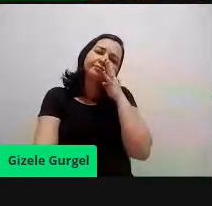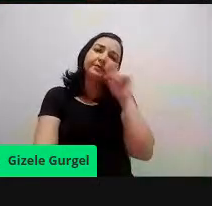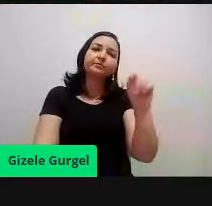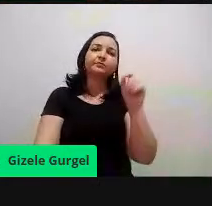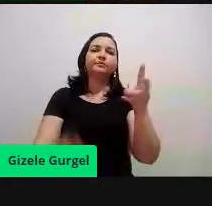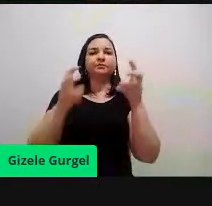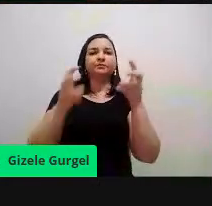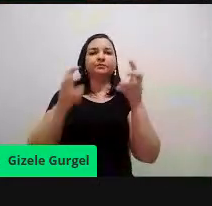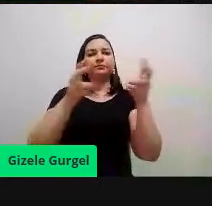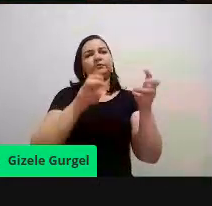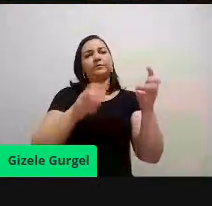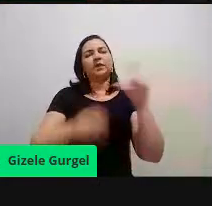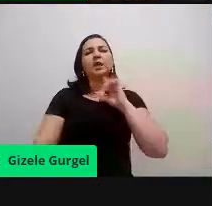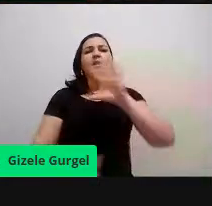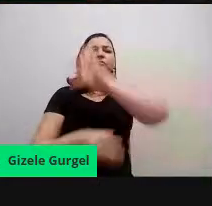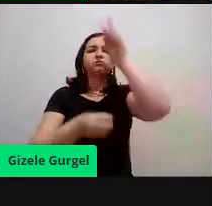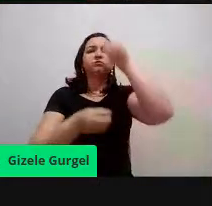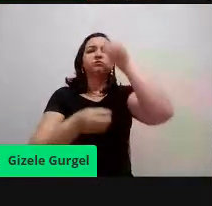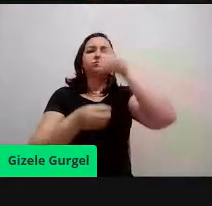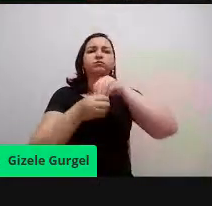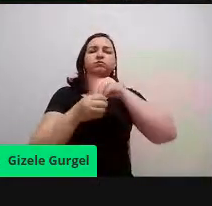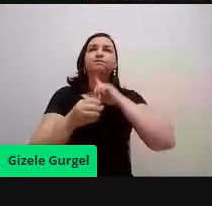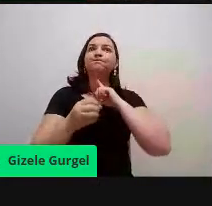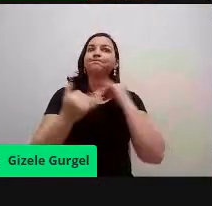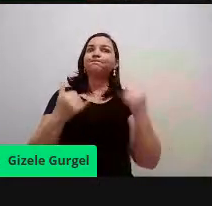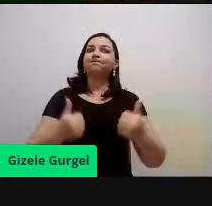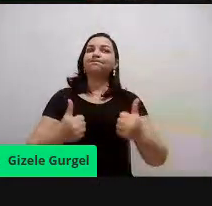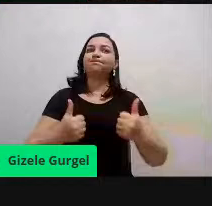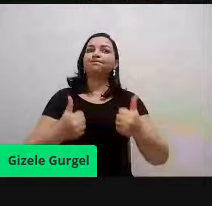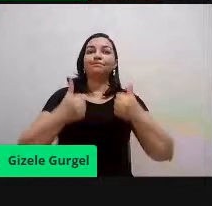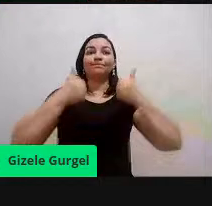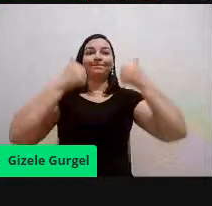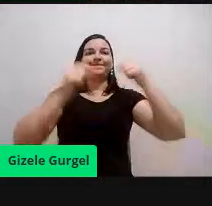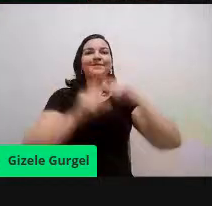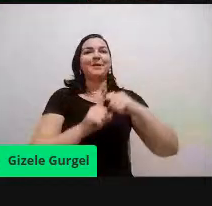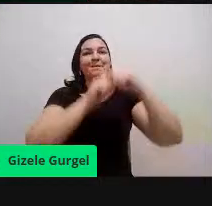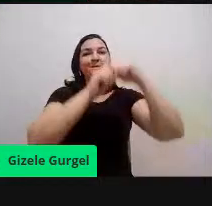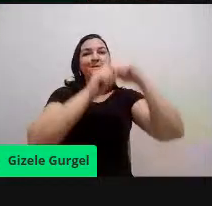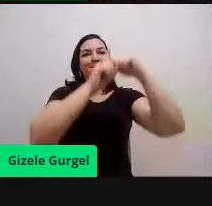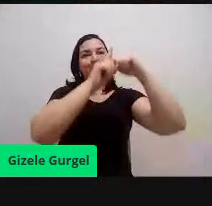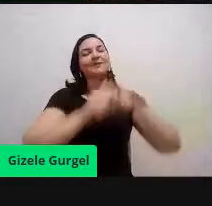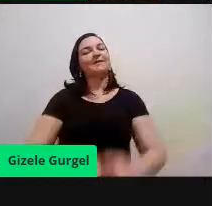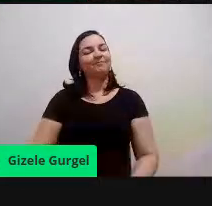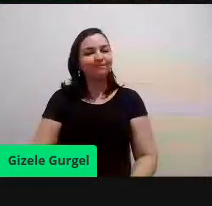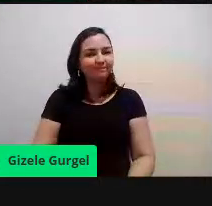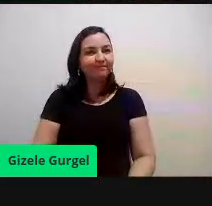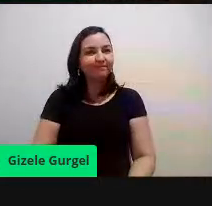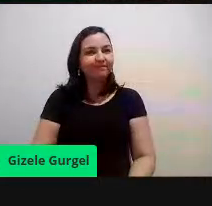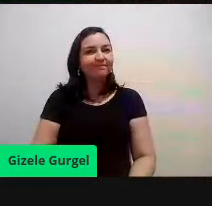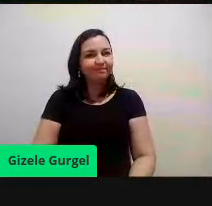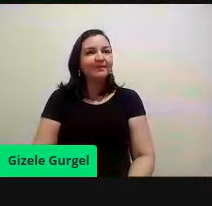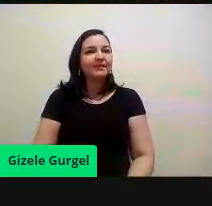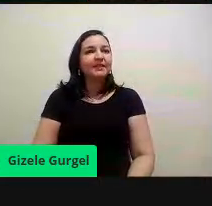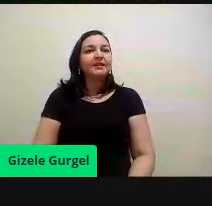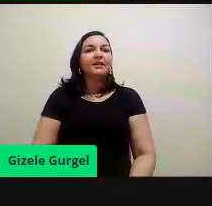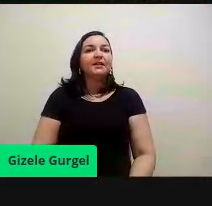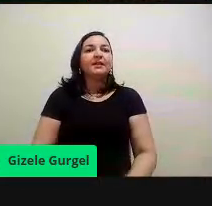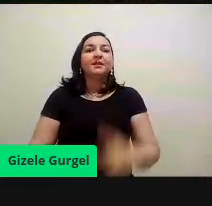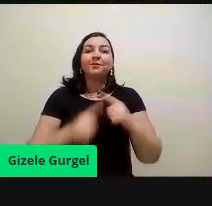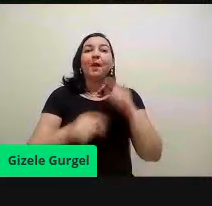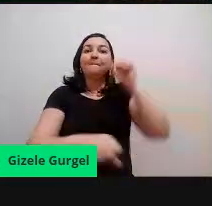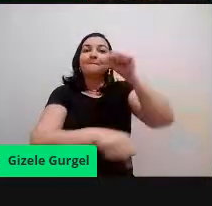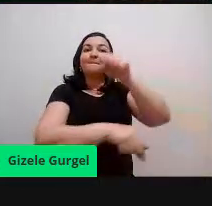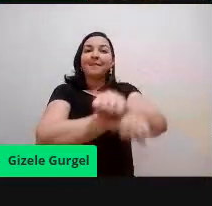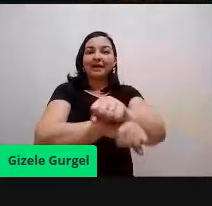esse cenário, né, mais positivo da parada, né, das